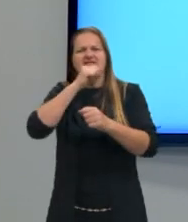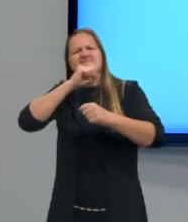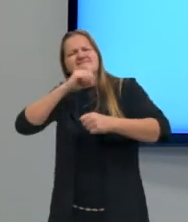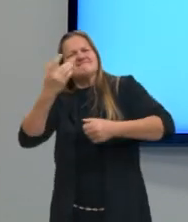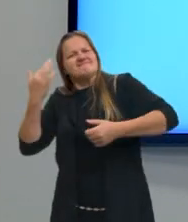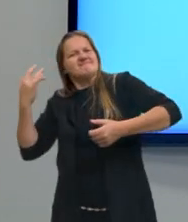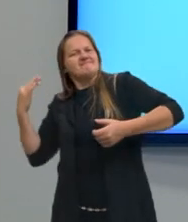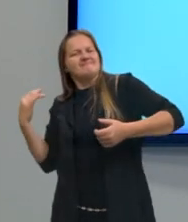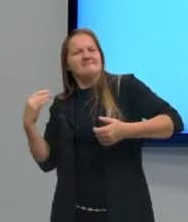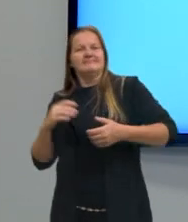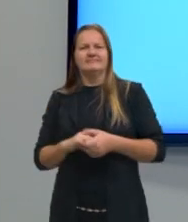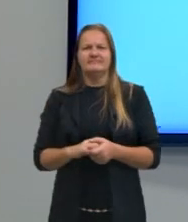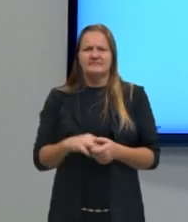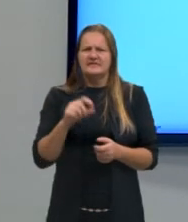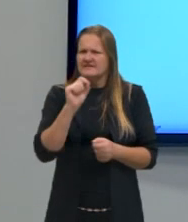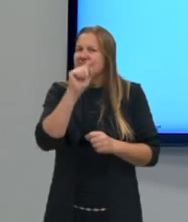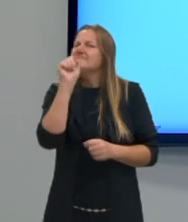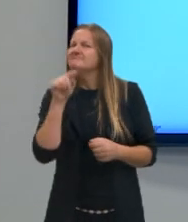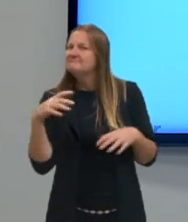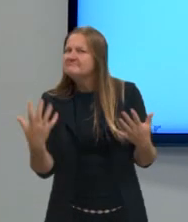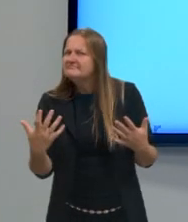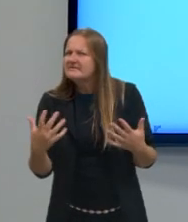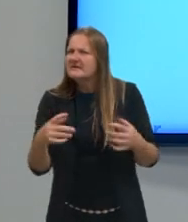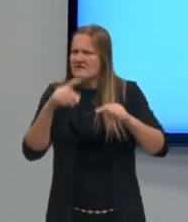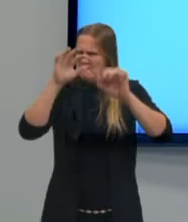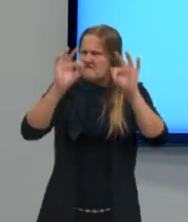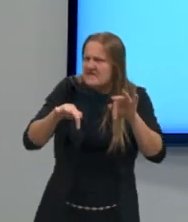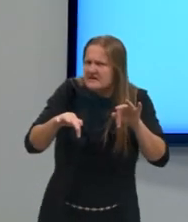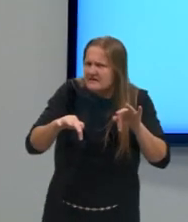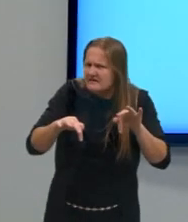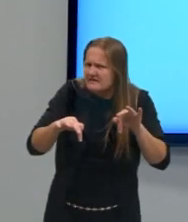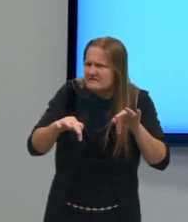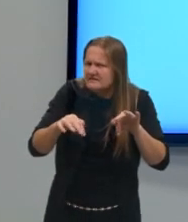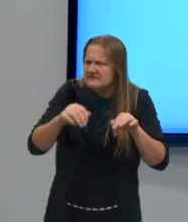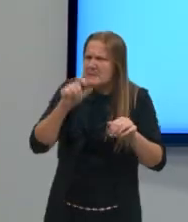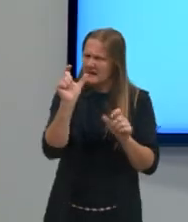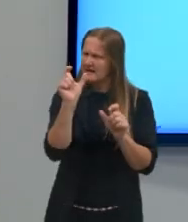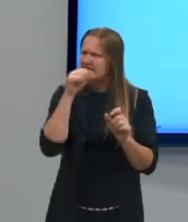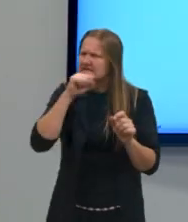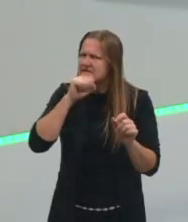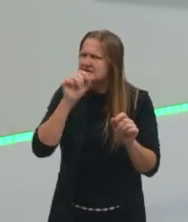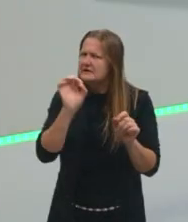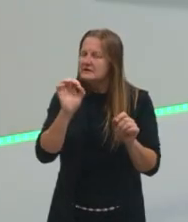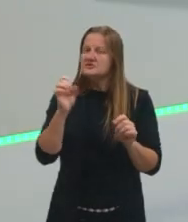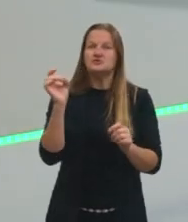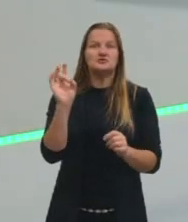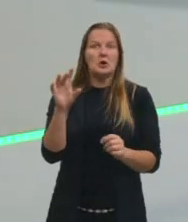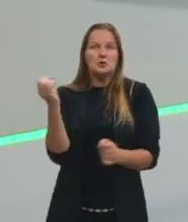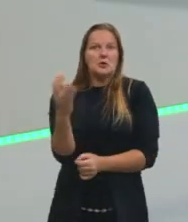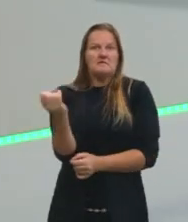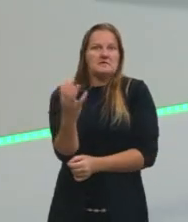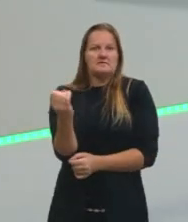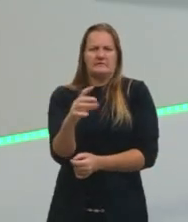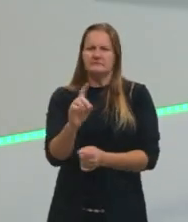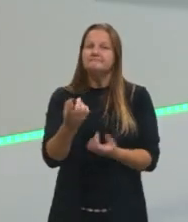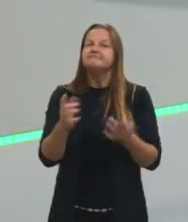Será que ele está dizendo que não se deve mais usar as palavras antigas? Que a gente só deve usar palavras novas?